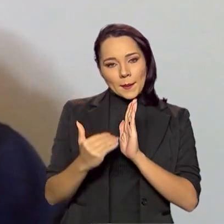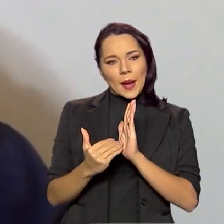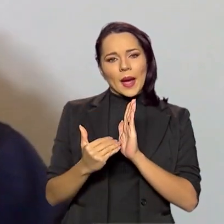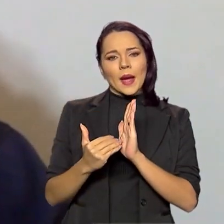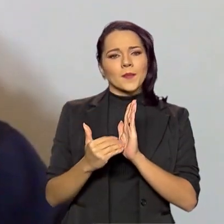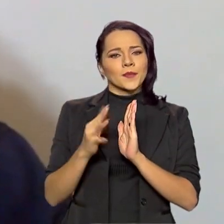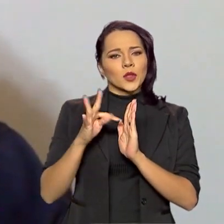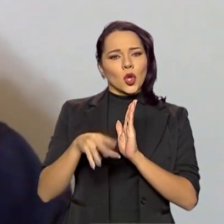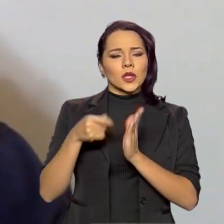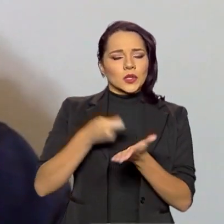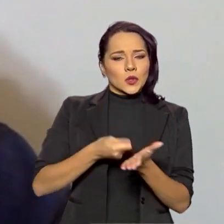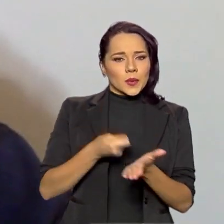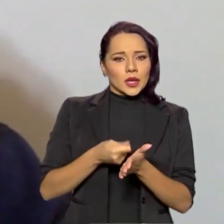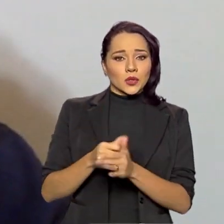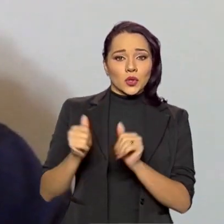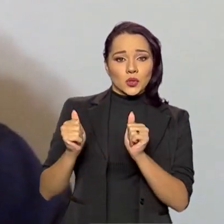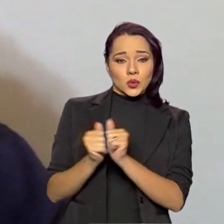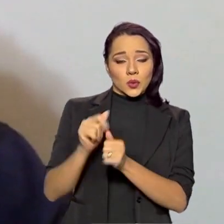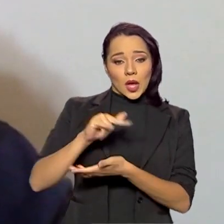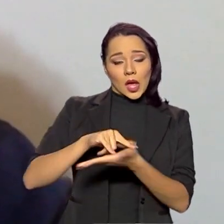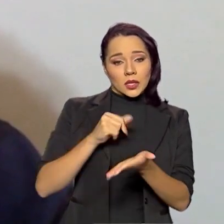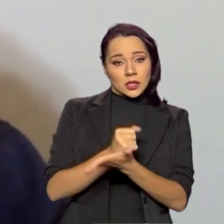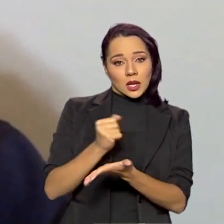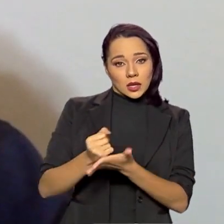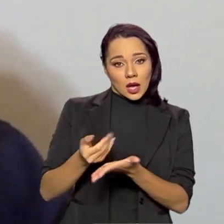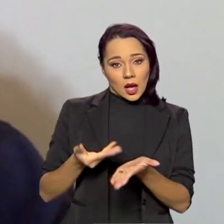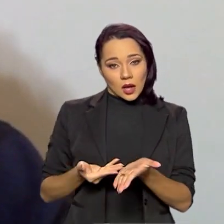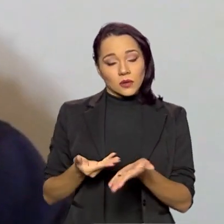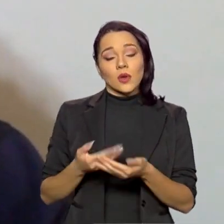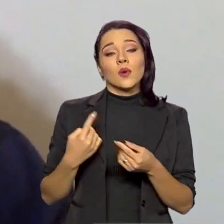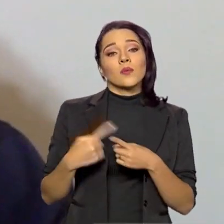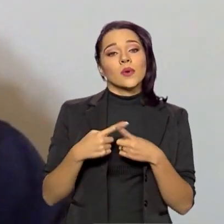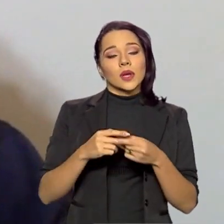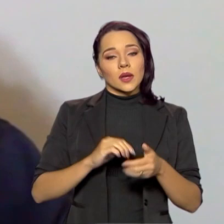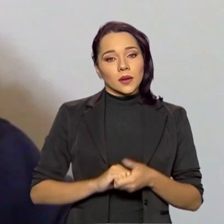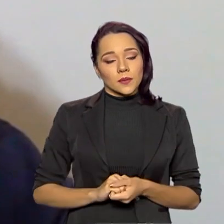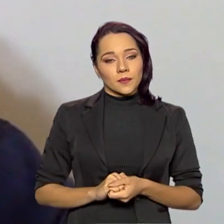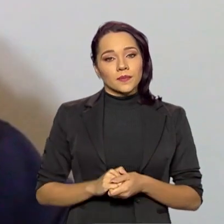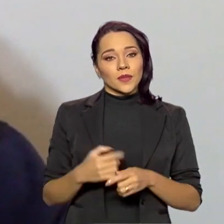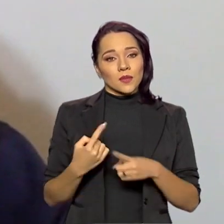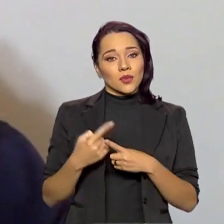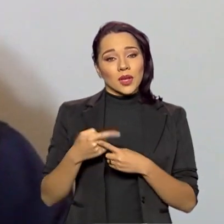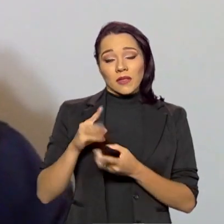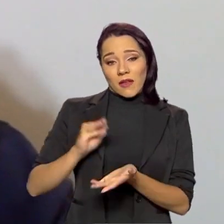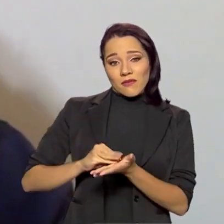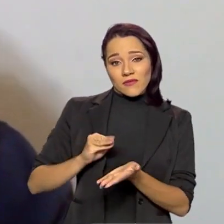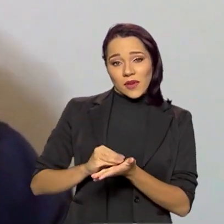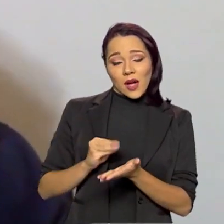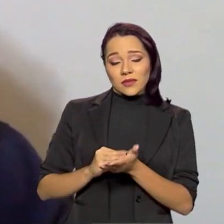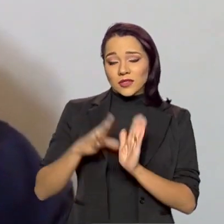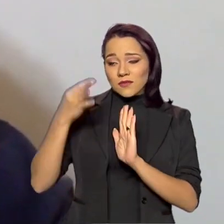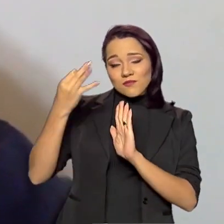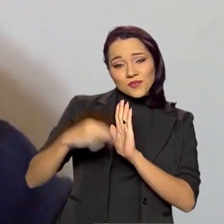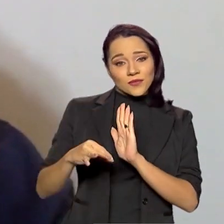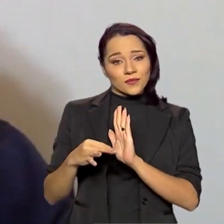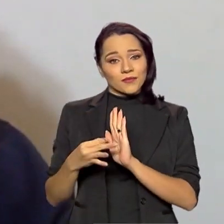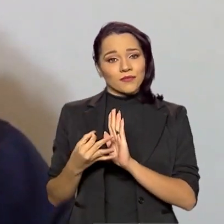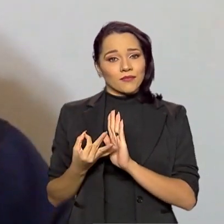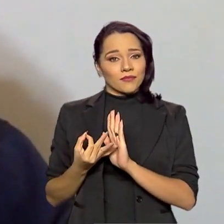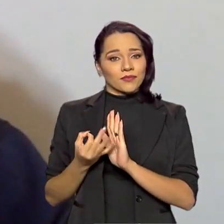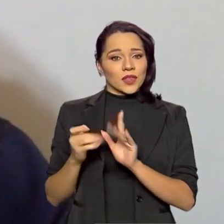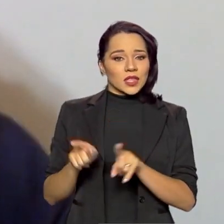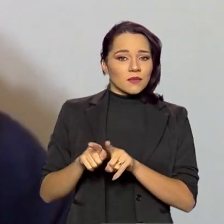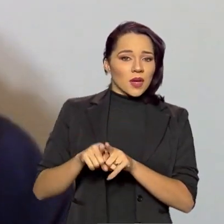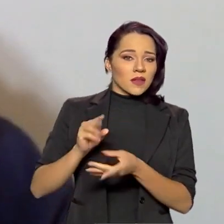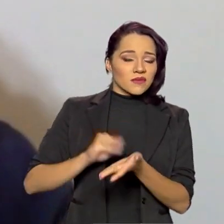suas obrigações junto a esta Convenção, pelo fato da falta de uma definição e